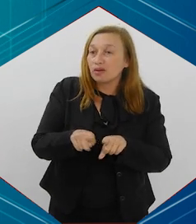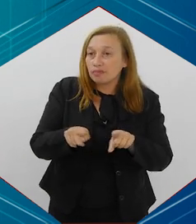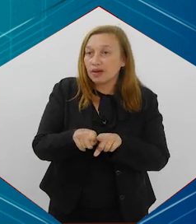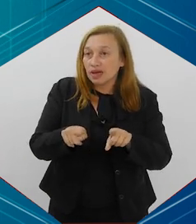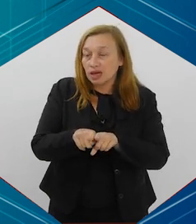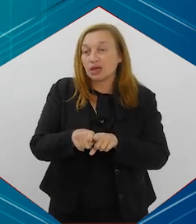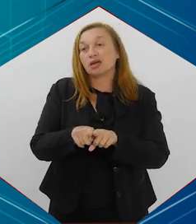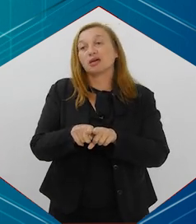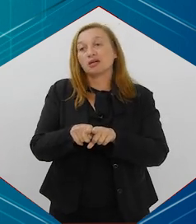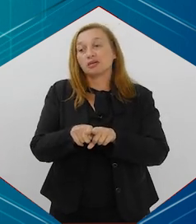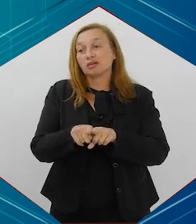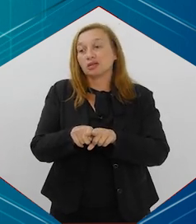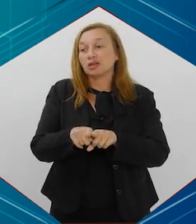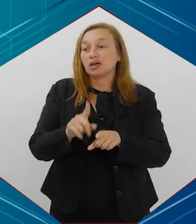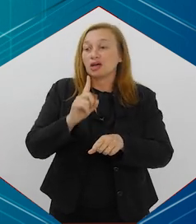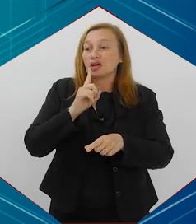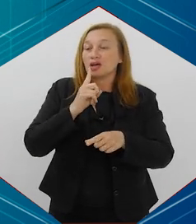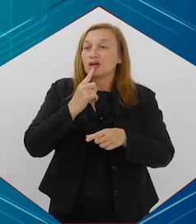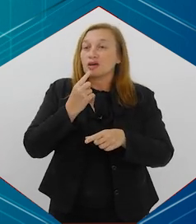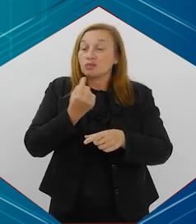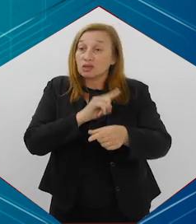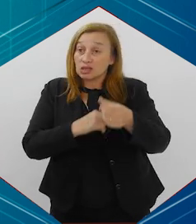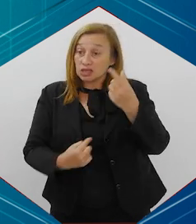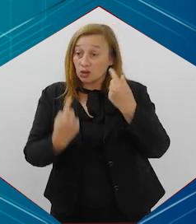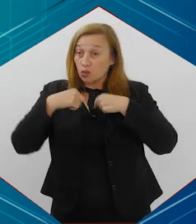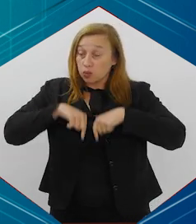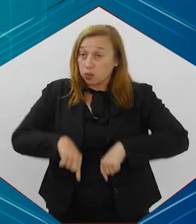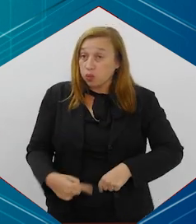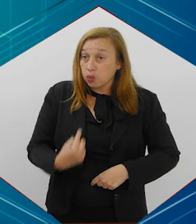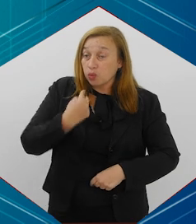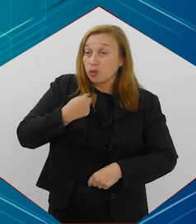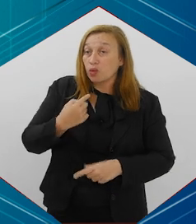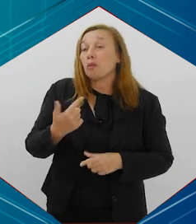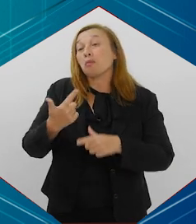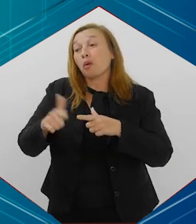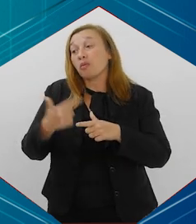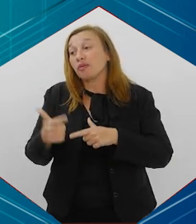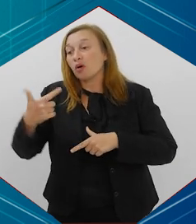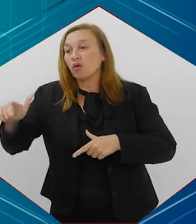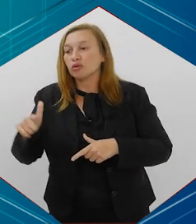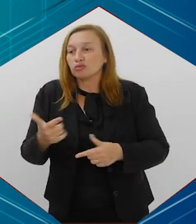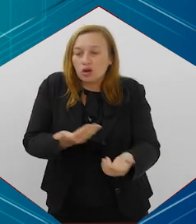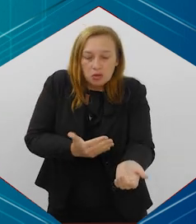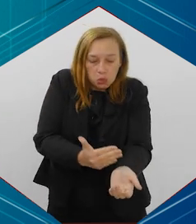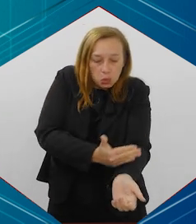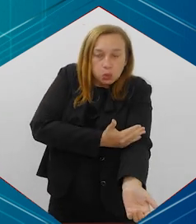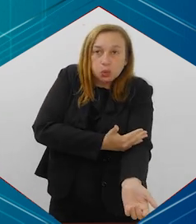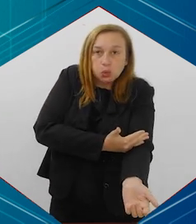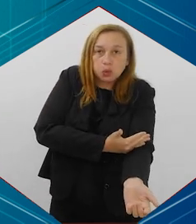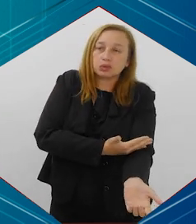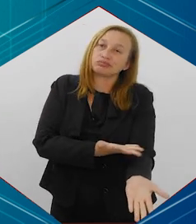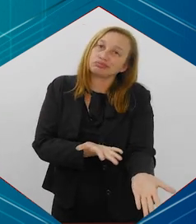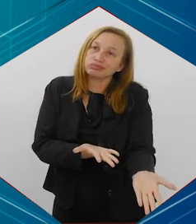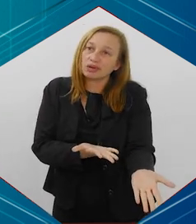também cai na corrente sanguínea e pode causar diversos outros malefícios, como pressão alta, enfim.